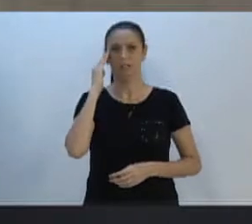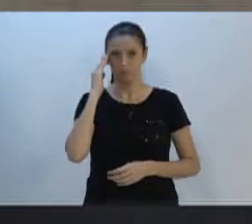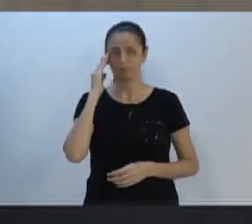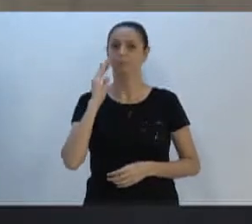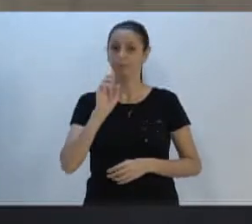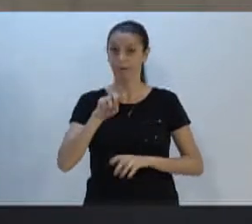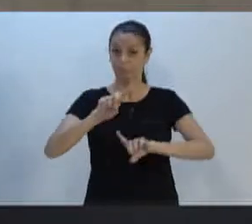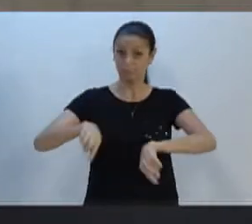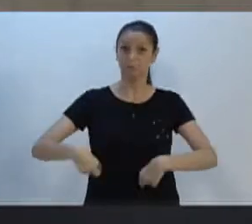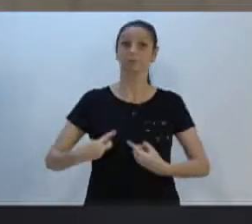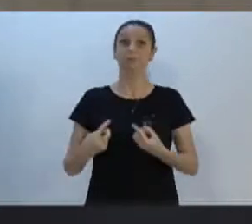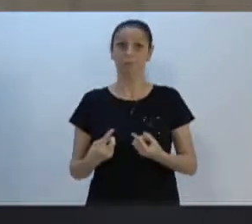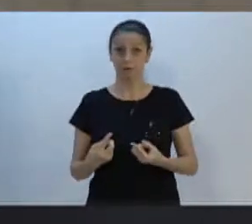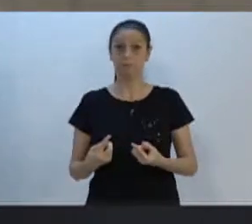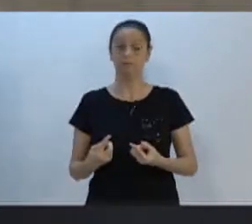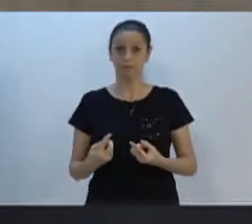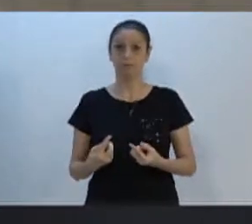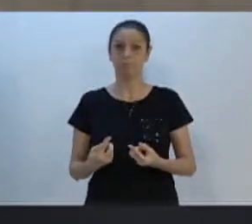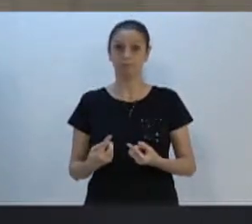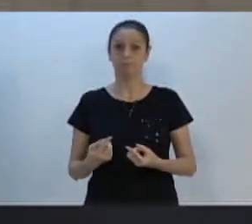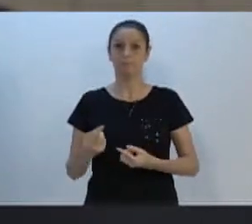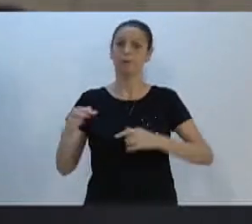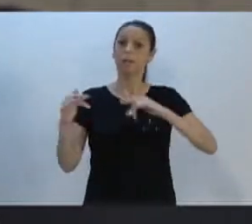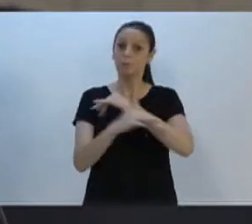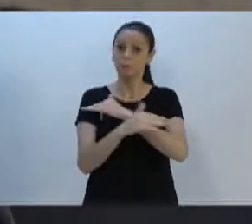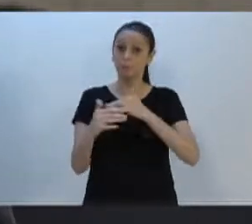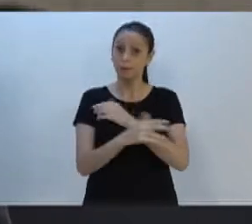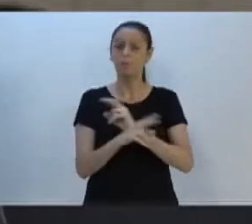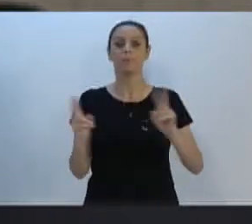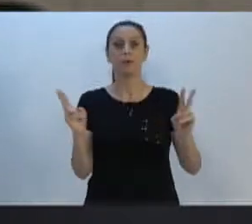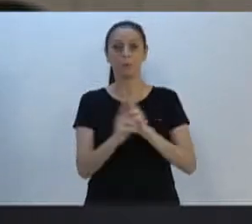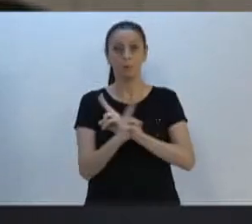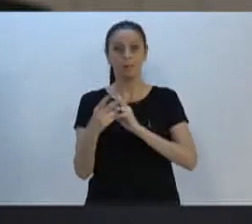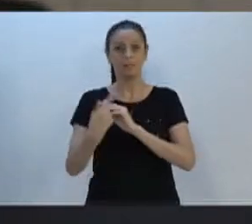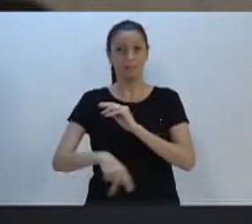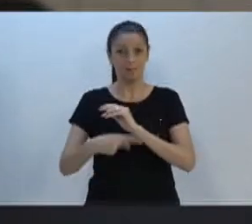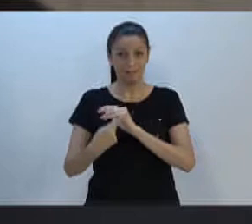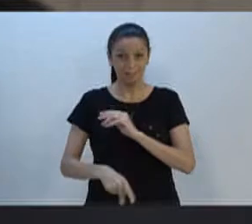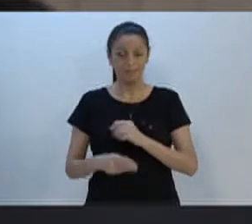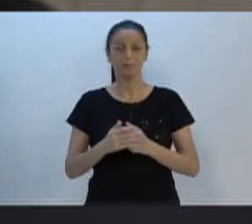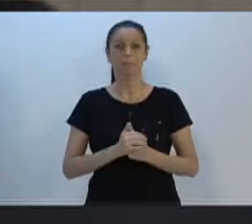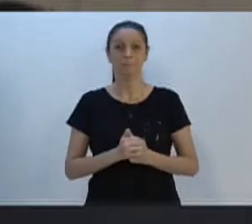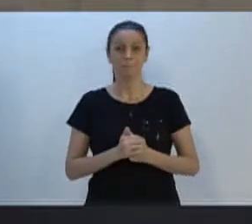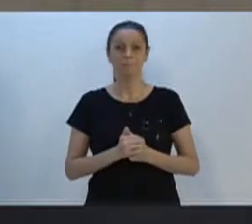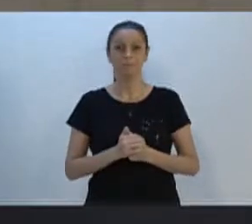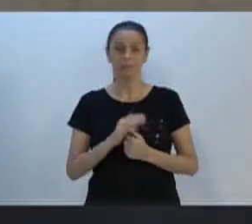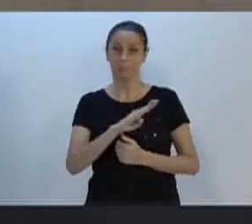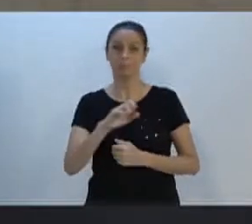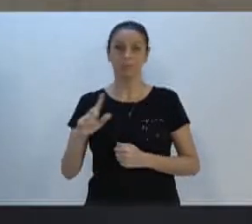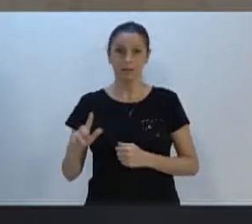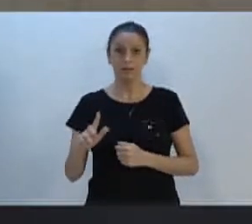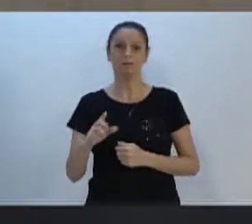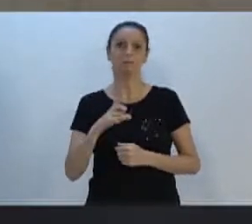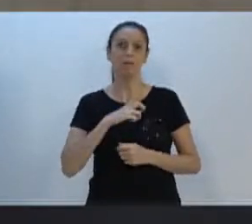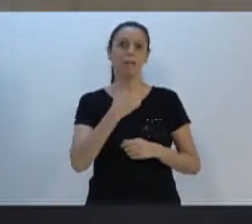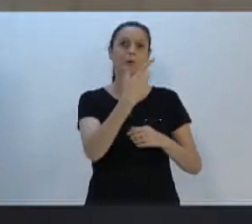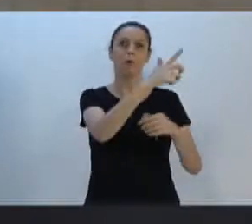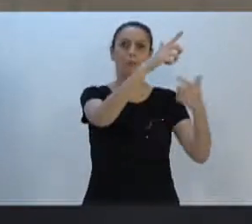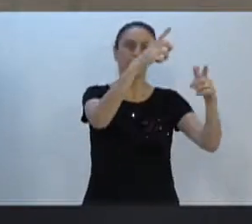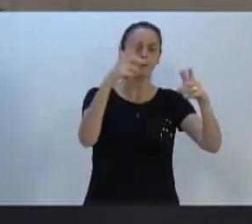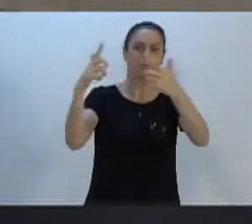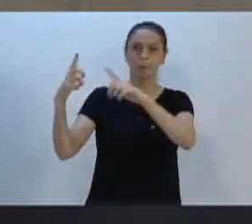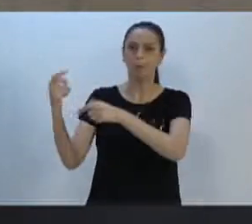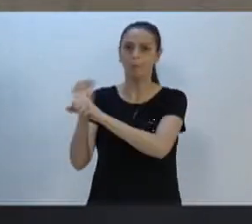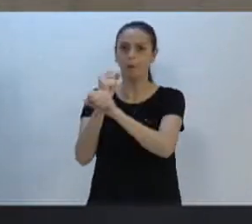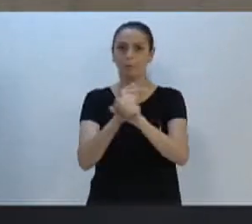desafio para a mobilidade urbana de Blumenau, afora todos esses que estão sendo concluídos, é a ligação